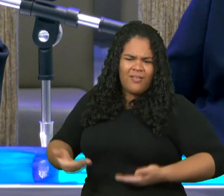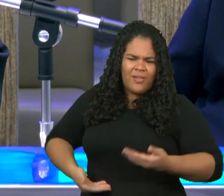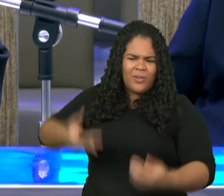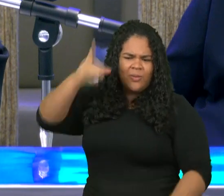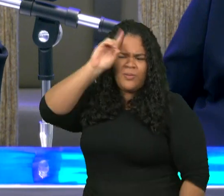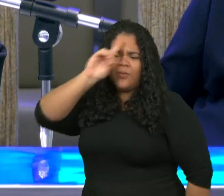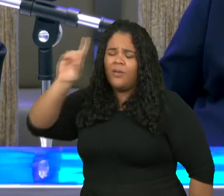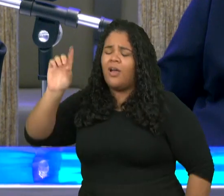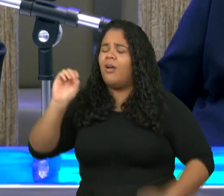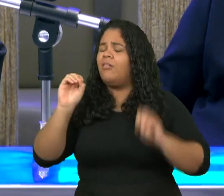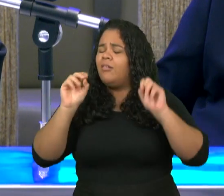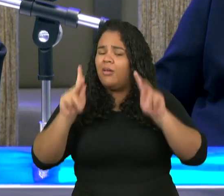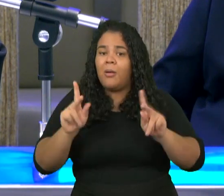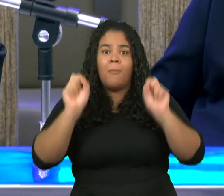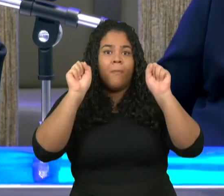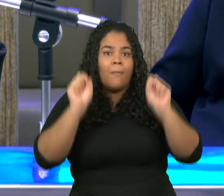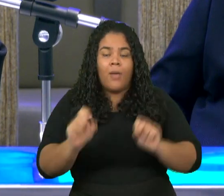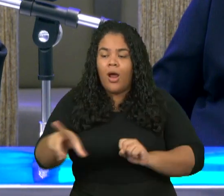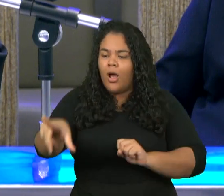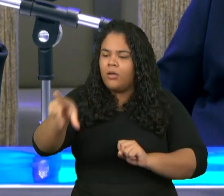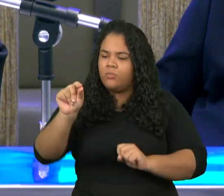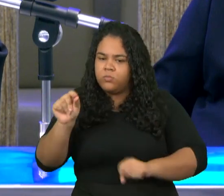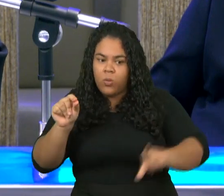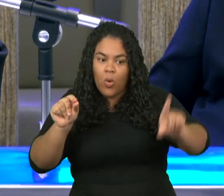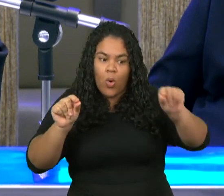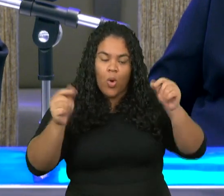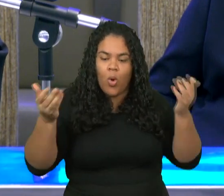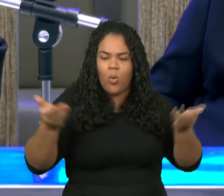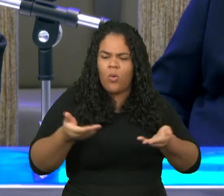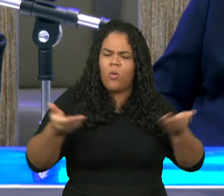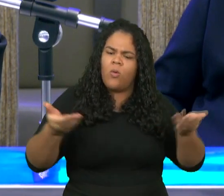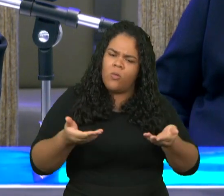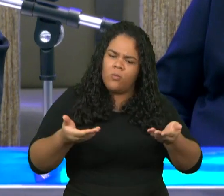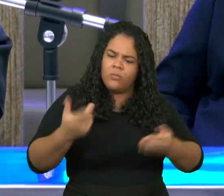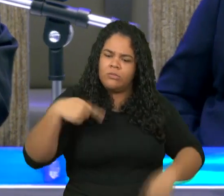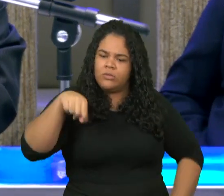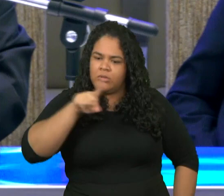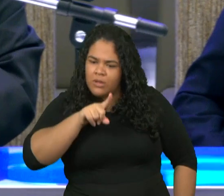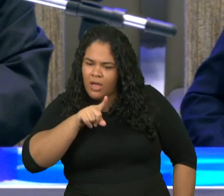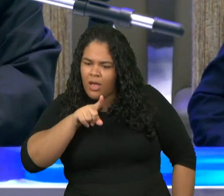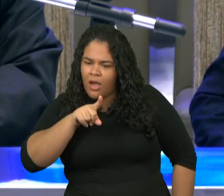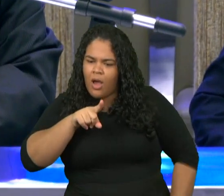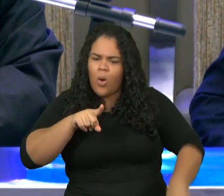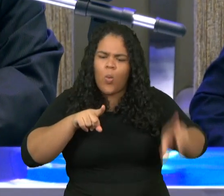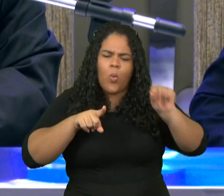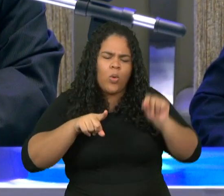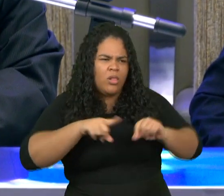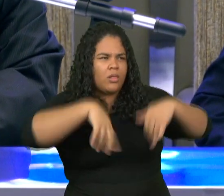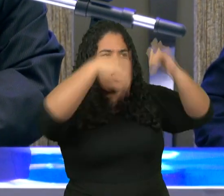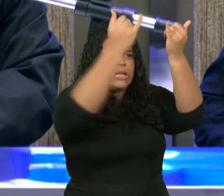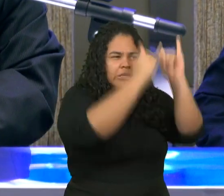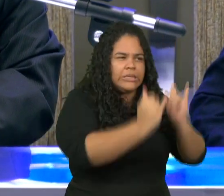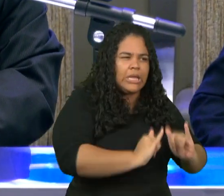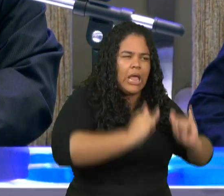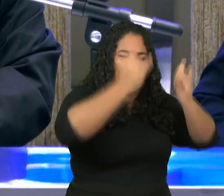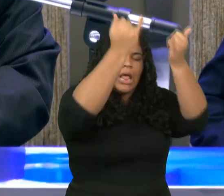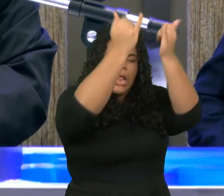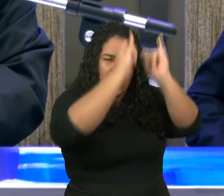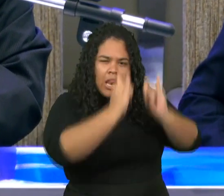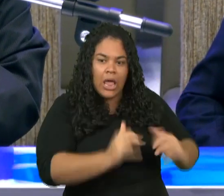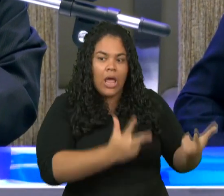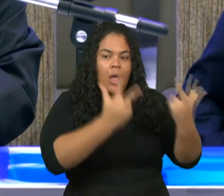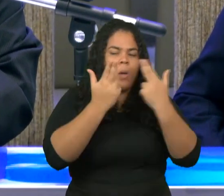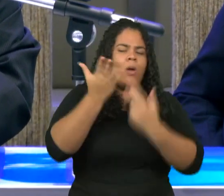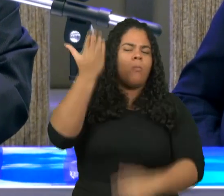escolhei hoje a quem sirvais se os deuses a quem serviram vossos pais que